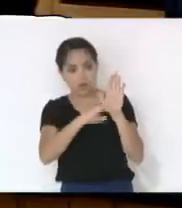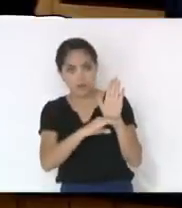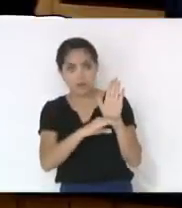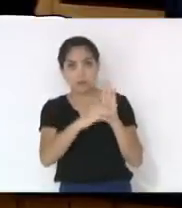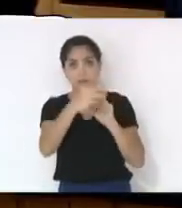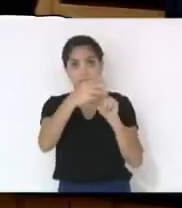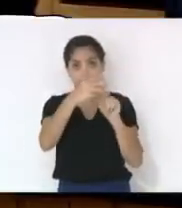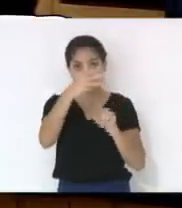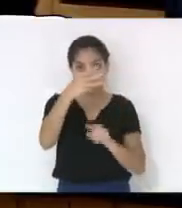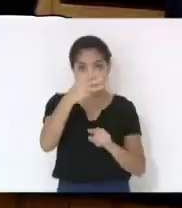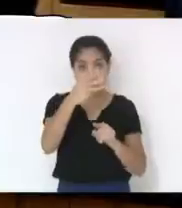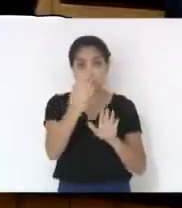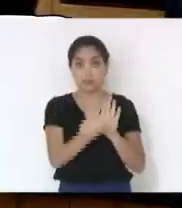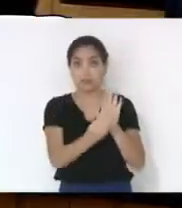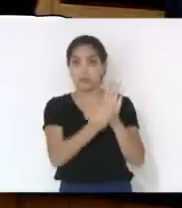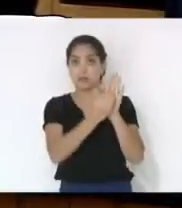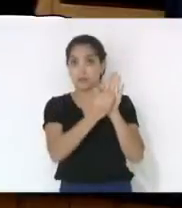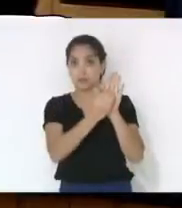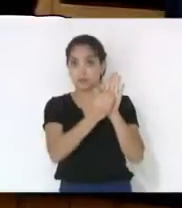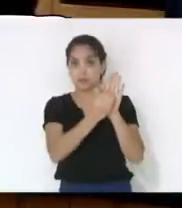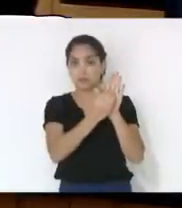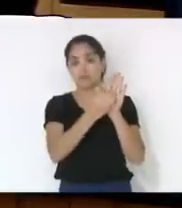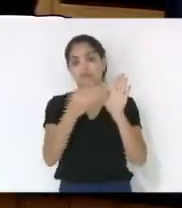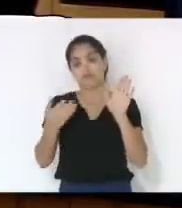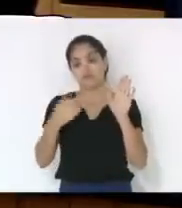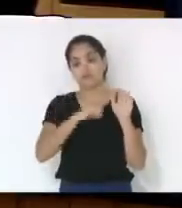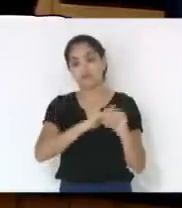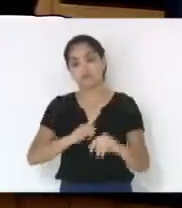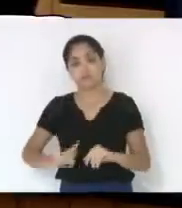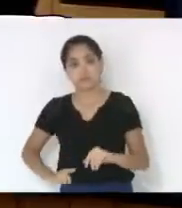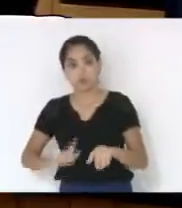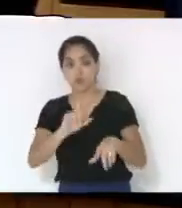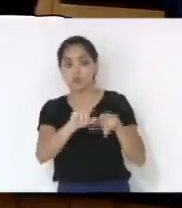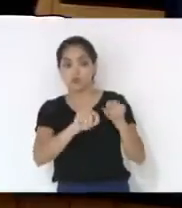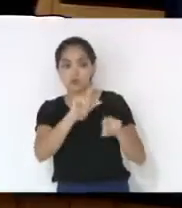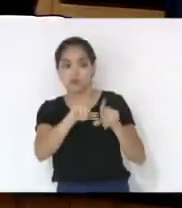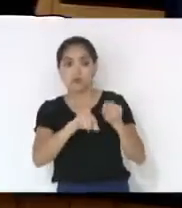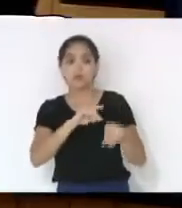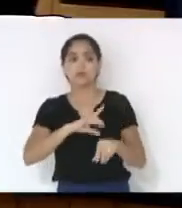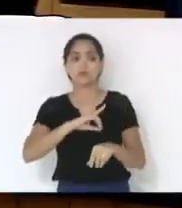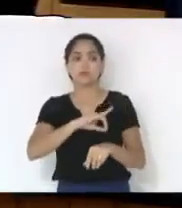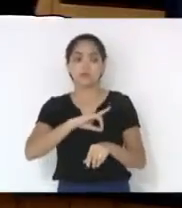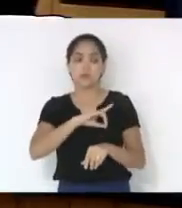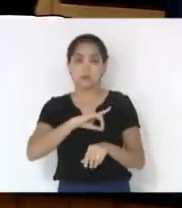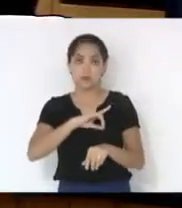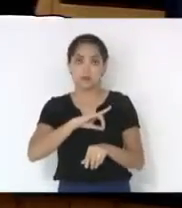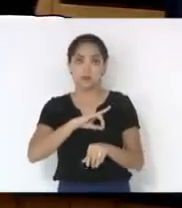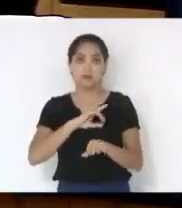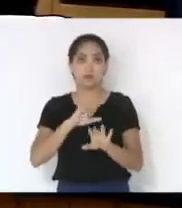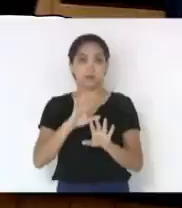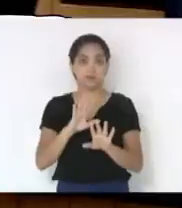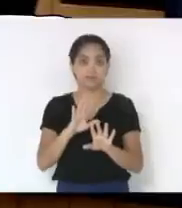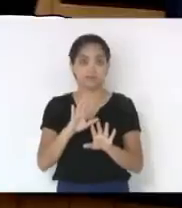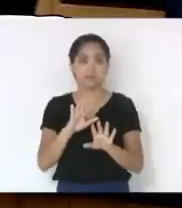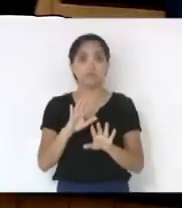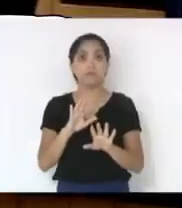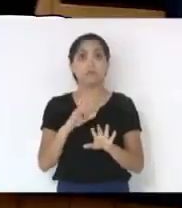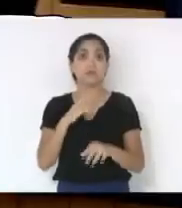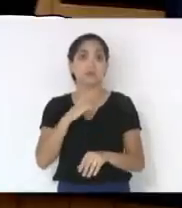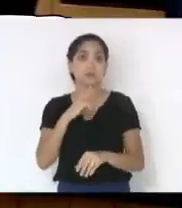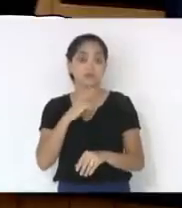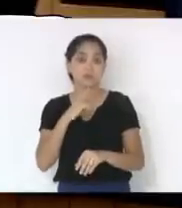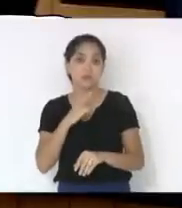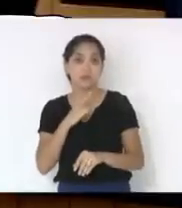dentro daquela lista o governador escolheria o delegado. Nós tivemos agora